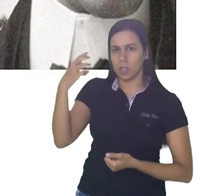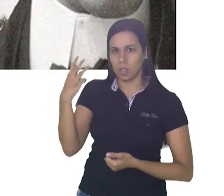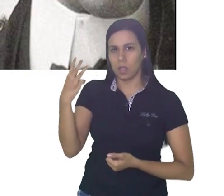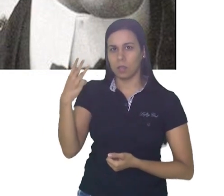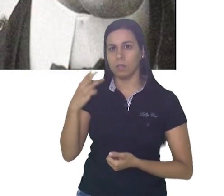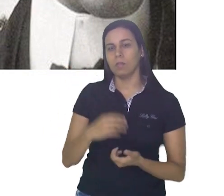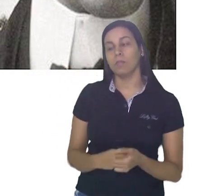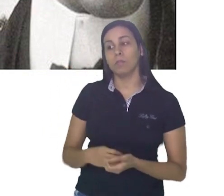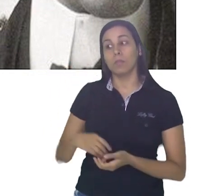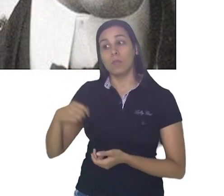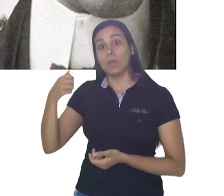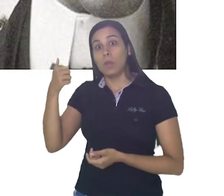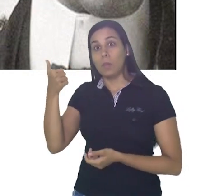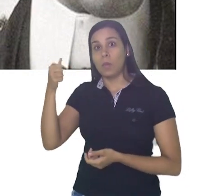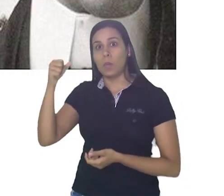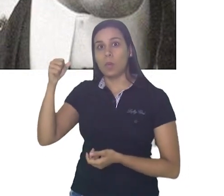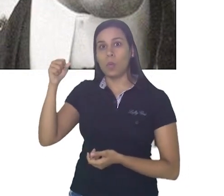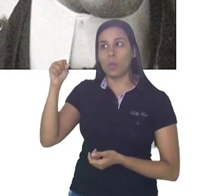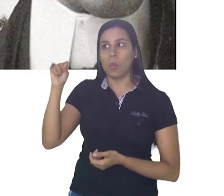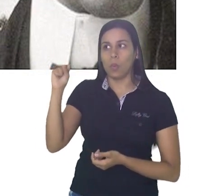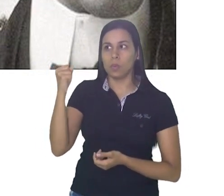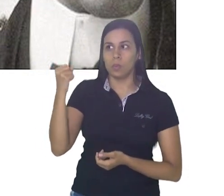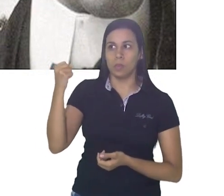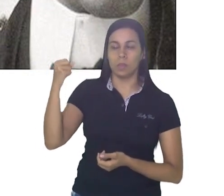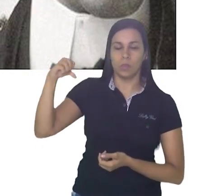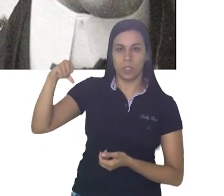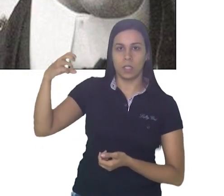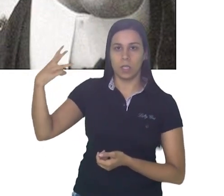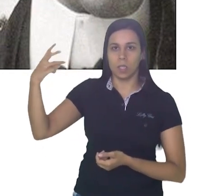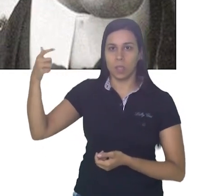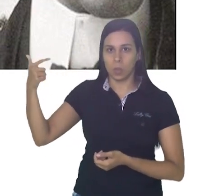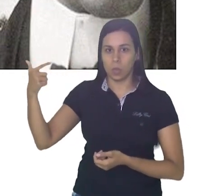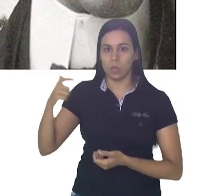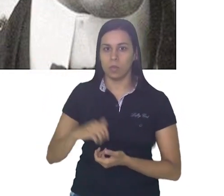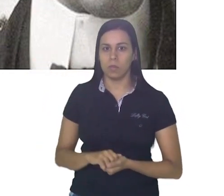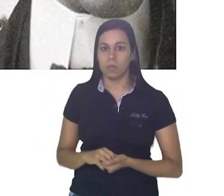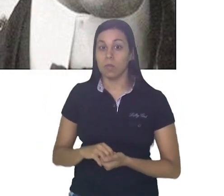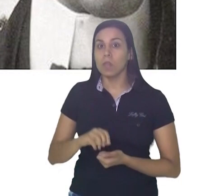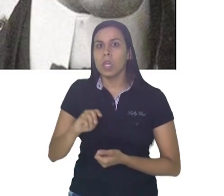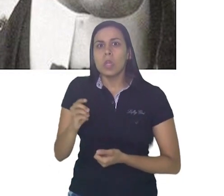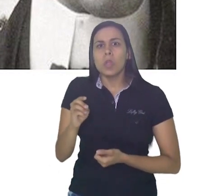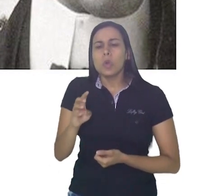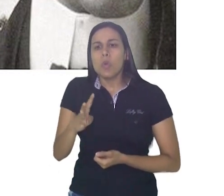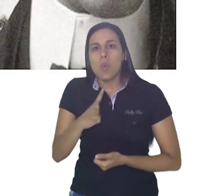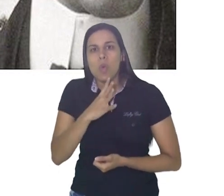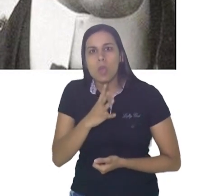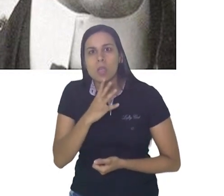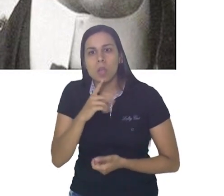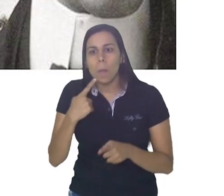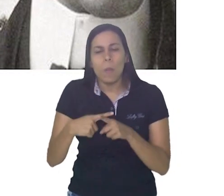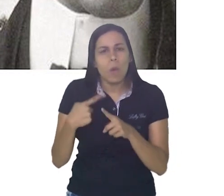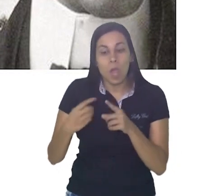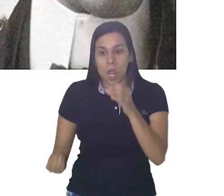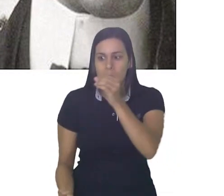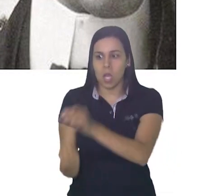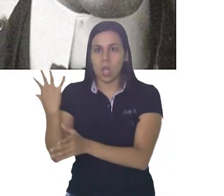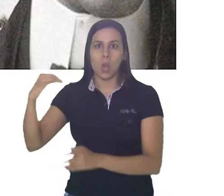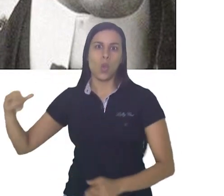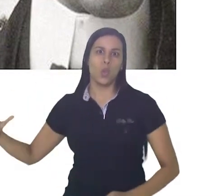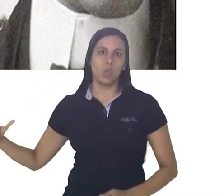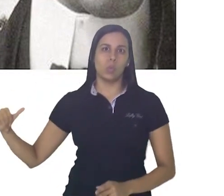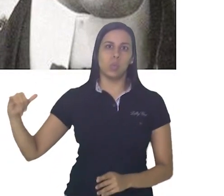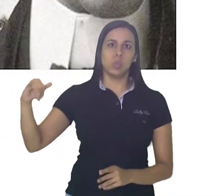-1932. Inventor brasileiro, ficou conhecido como pai da aviação,